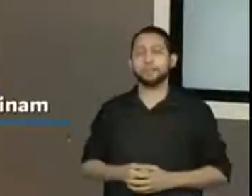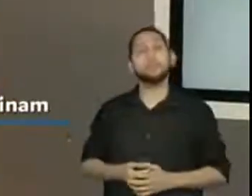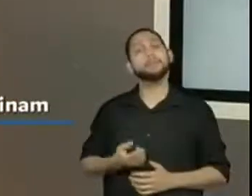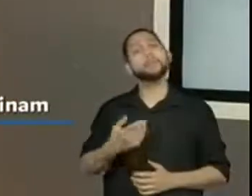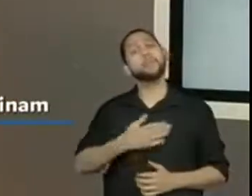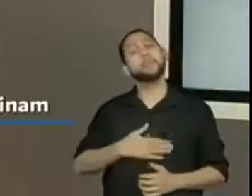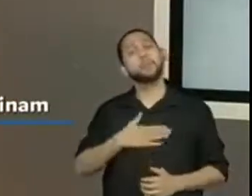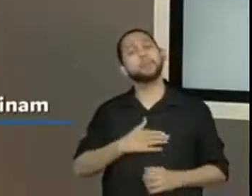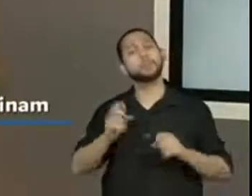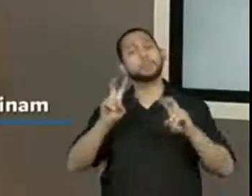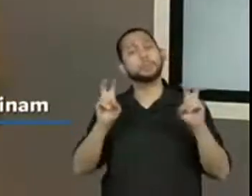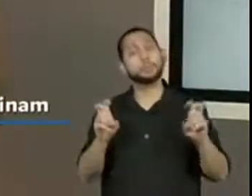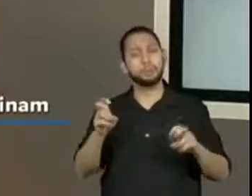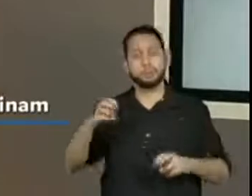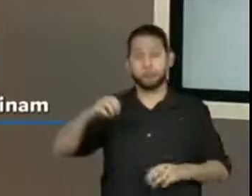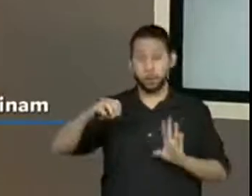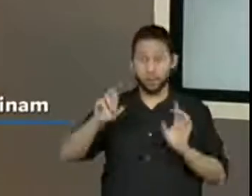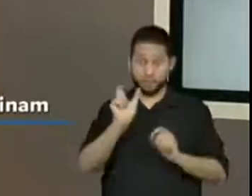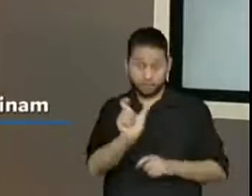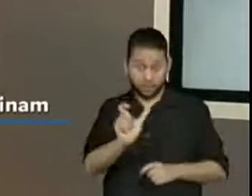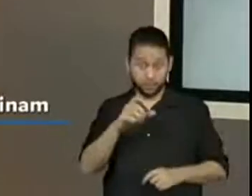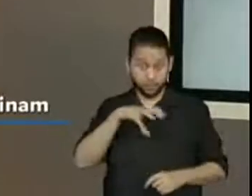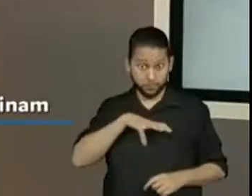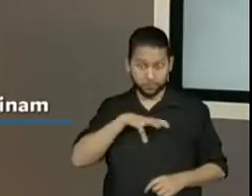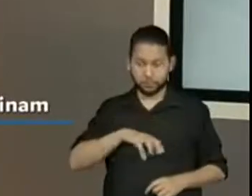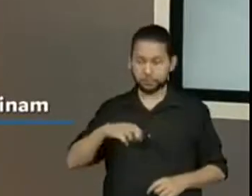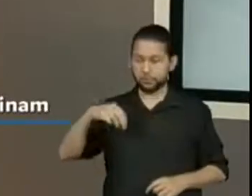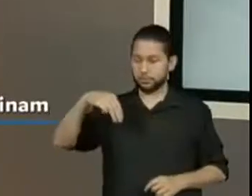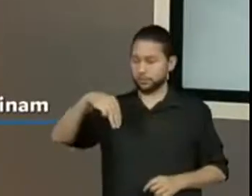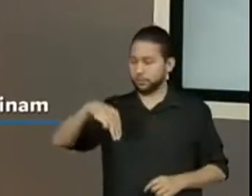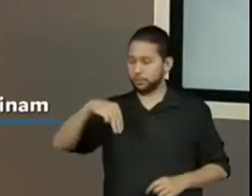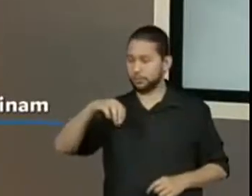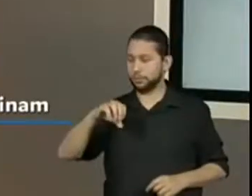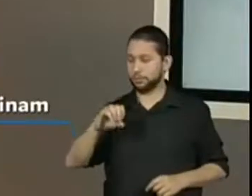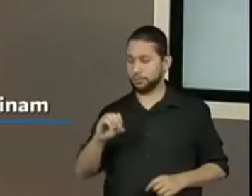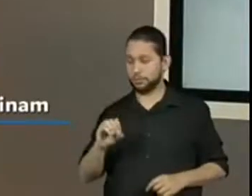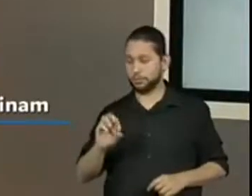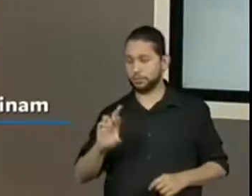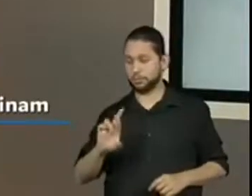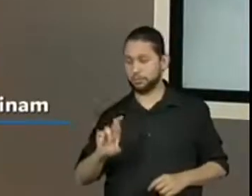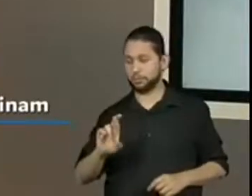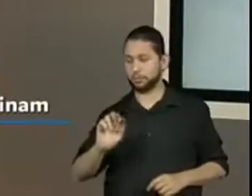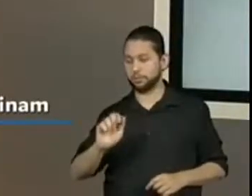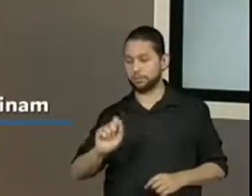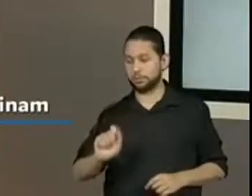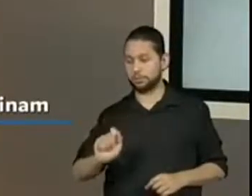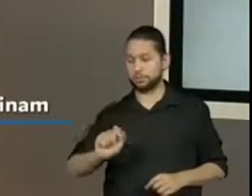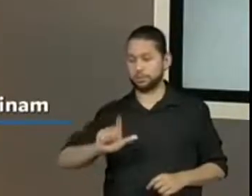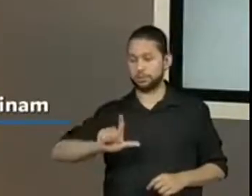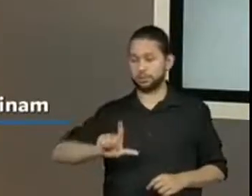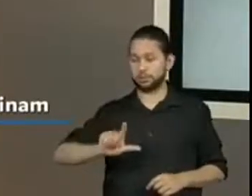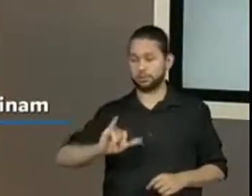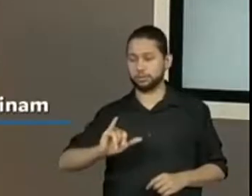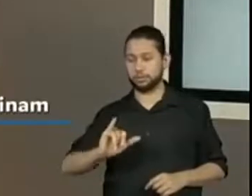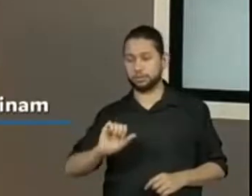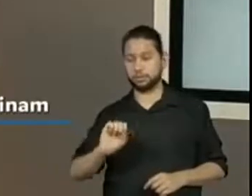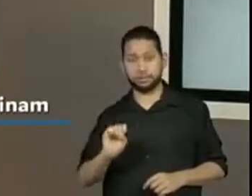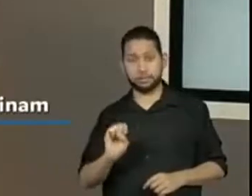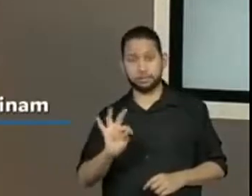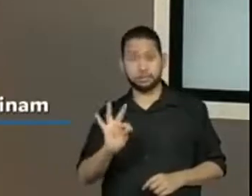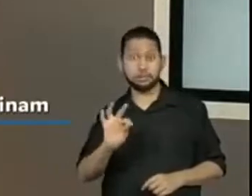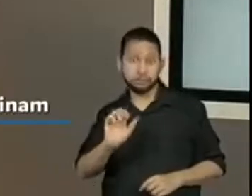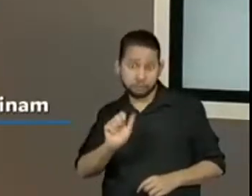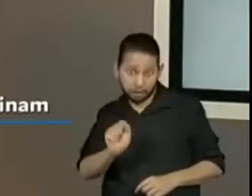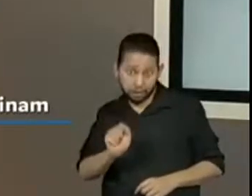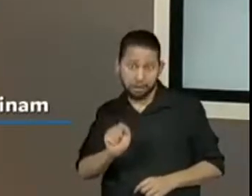moralista, porque assim, você viu agora na nossa discussão aí com o chat, são pontos de vista diferentes.